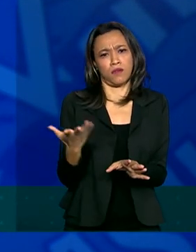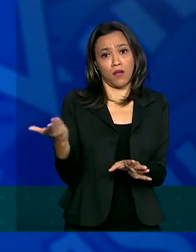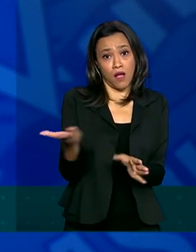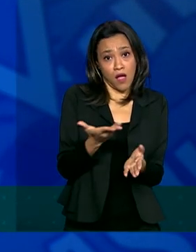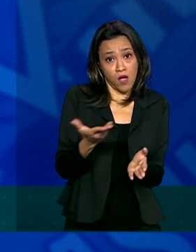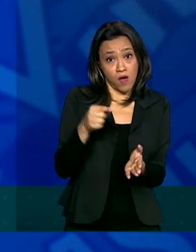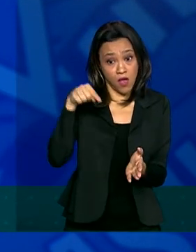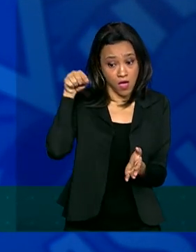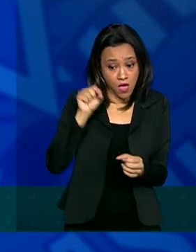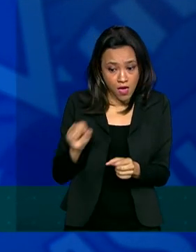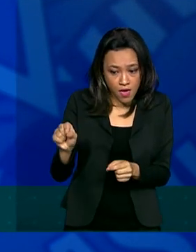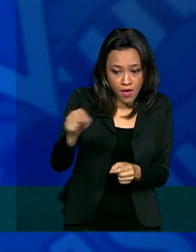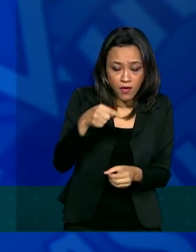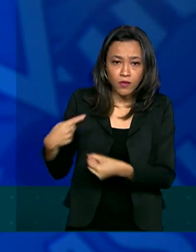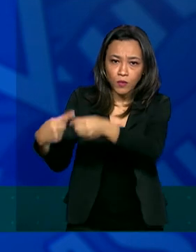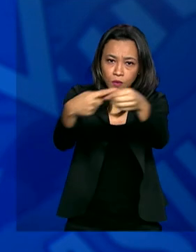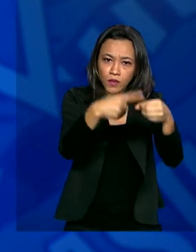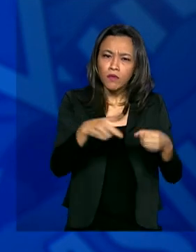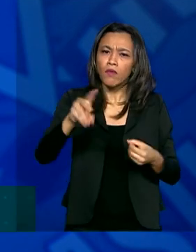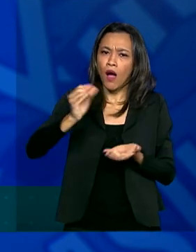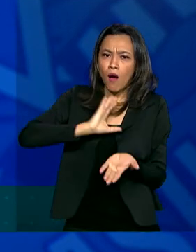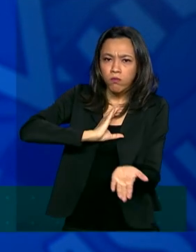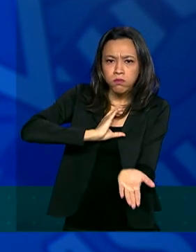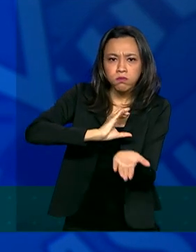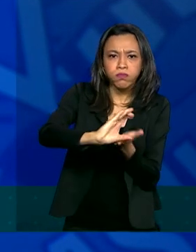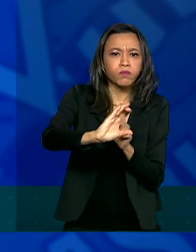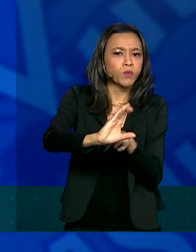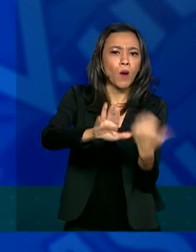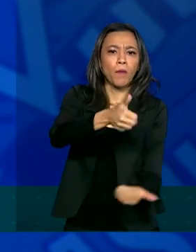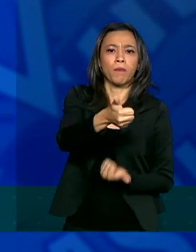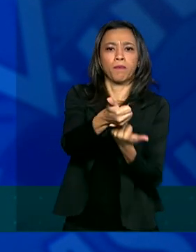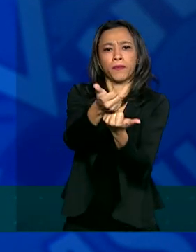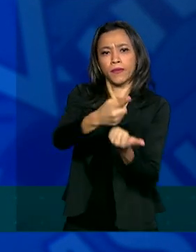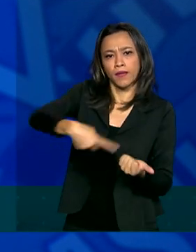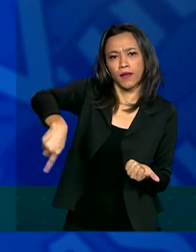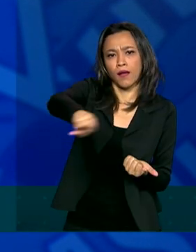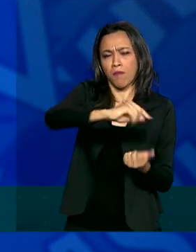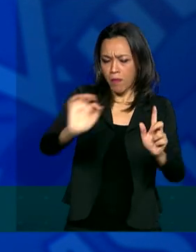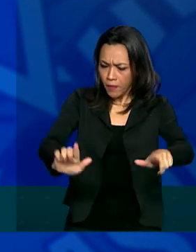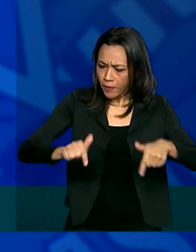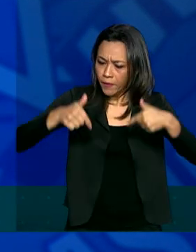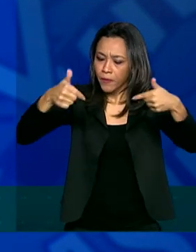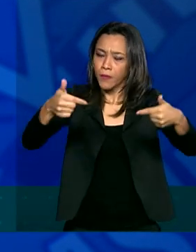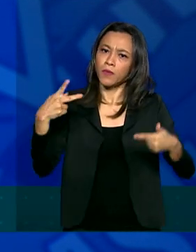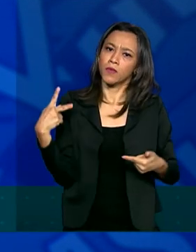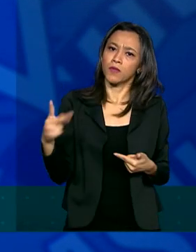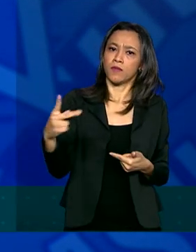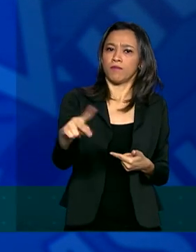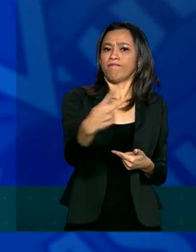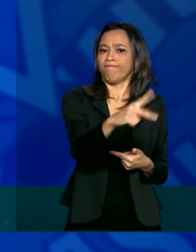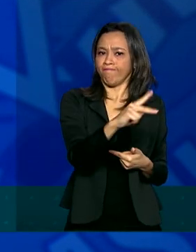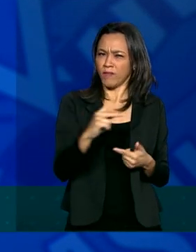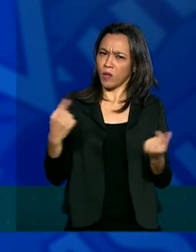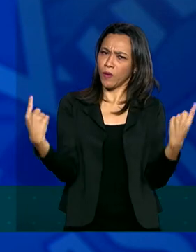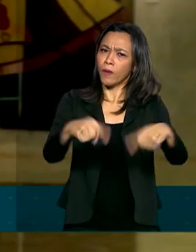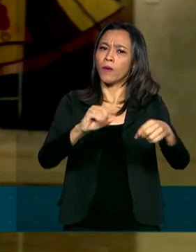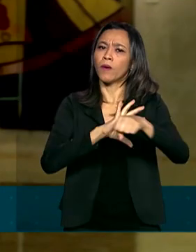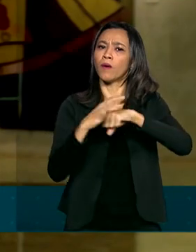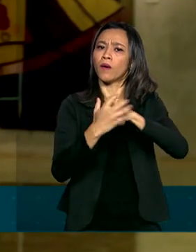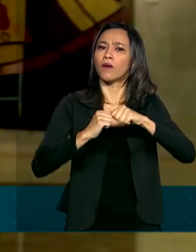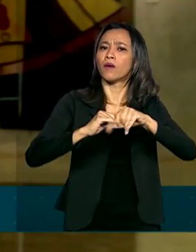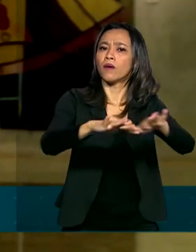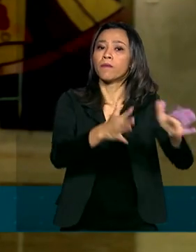receber um recurso para fortalecer e ajudar na operacionalização do enfrentamento.